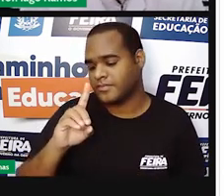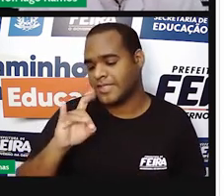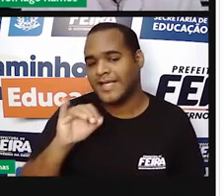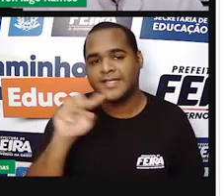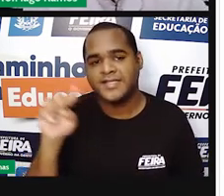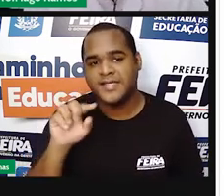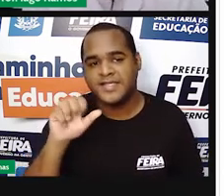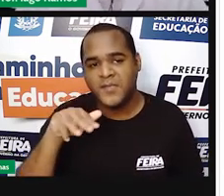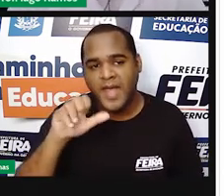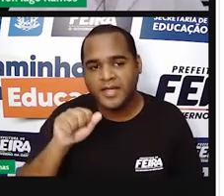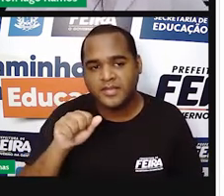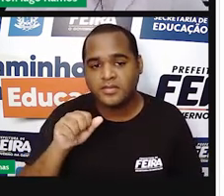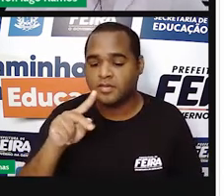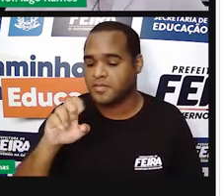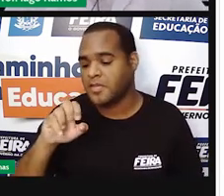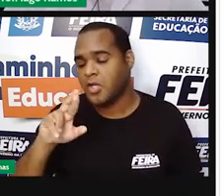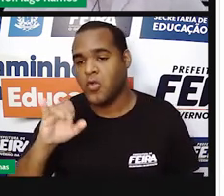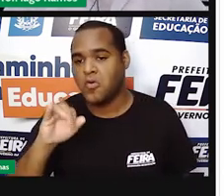periódicas.